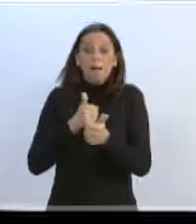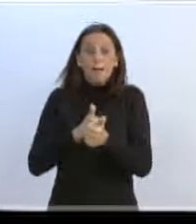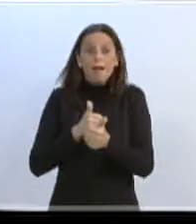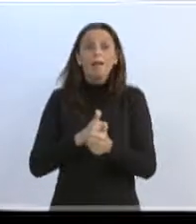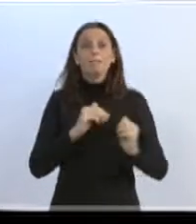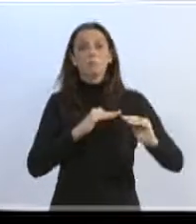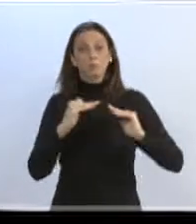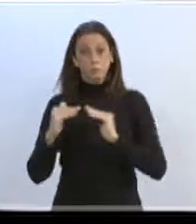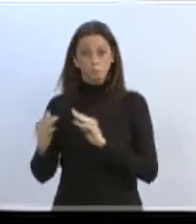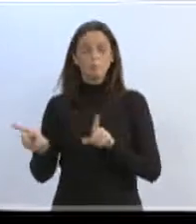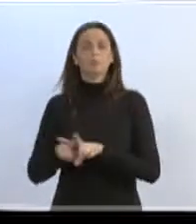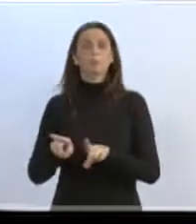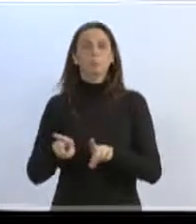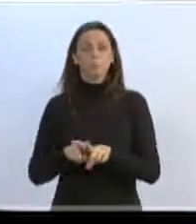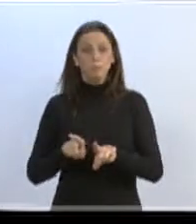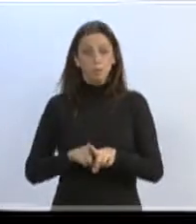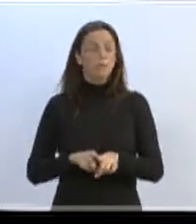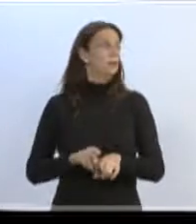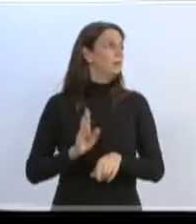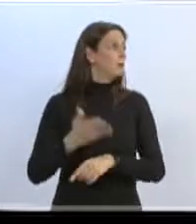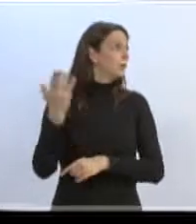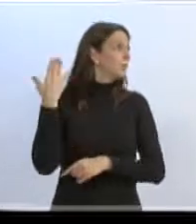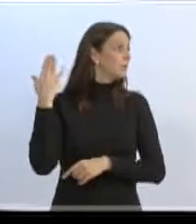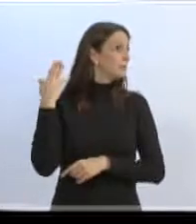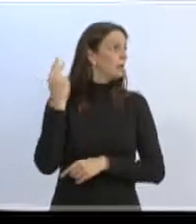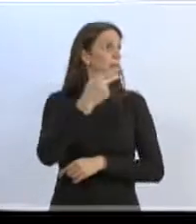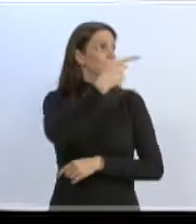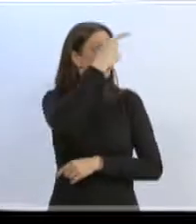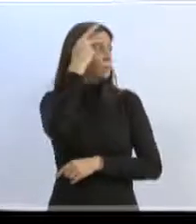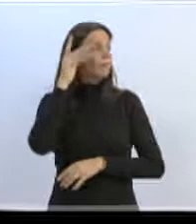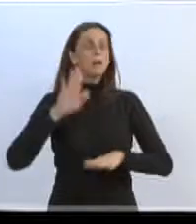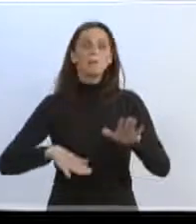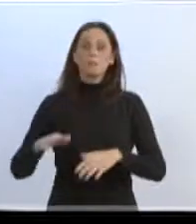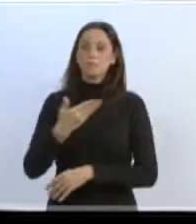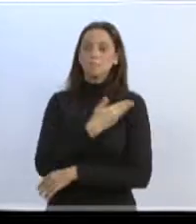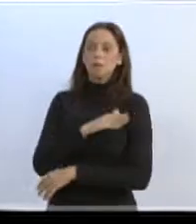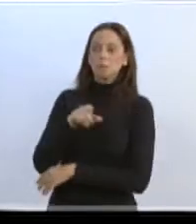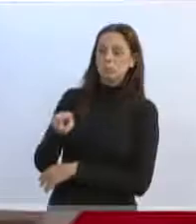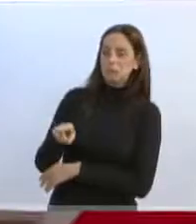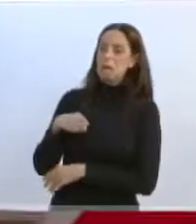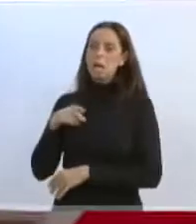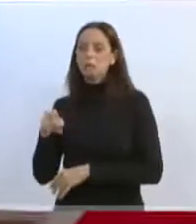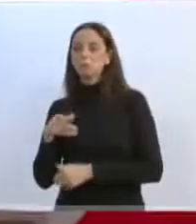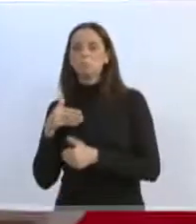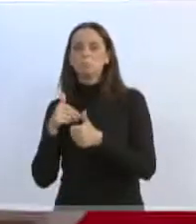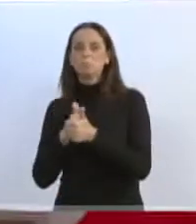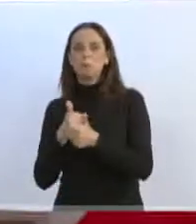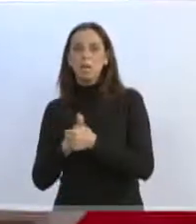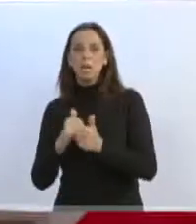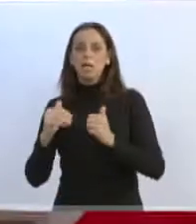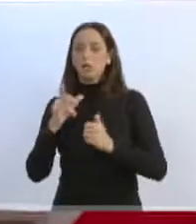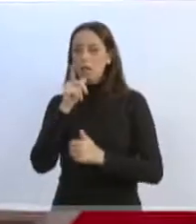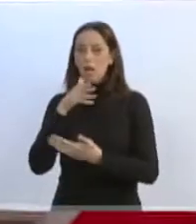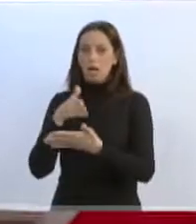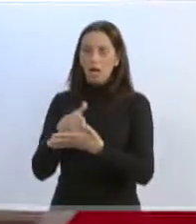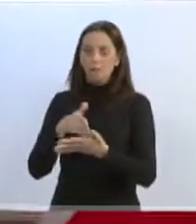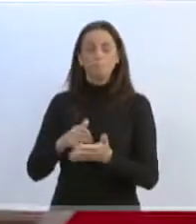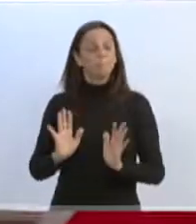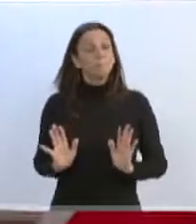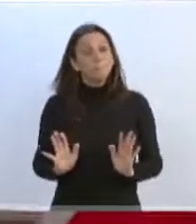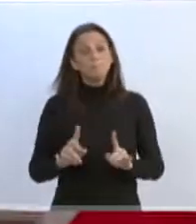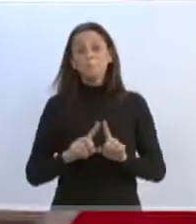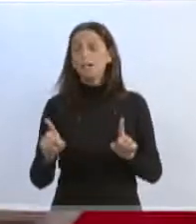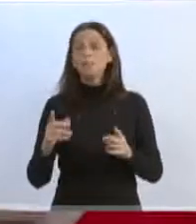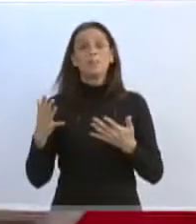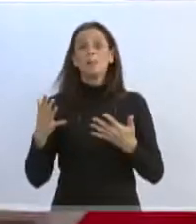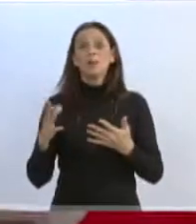outros, aqueles que lá já estavam, aqueles que por muitos até são discriminados, existem preconceitos, enfim, e não estão como em um cabo de